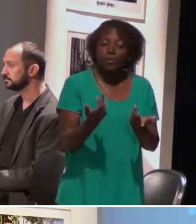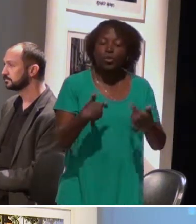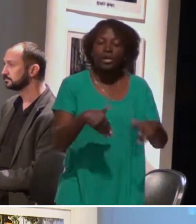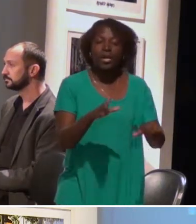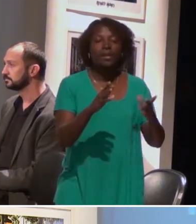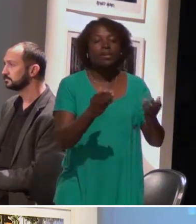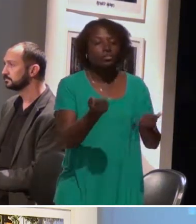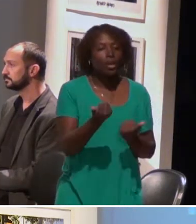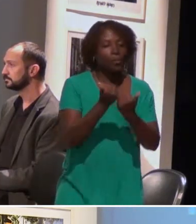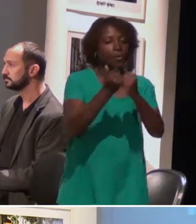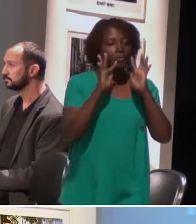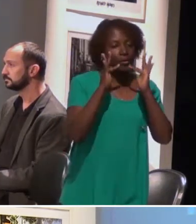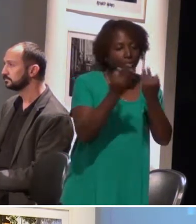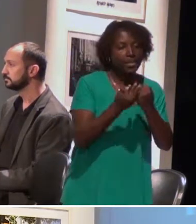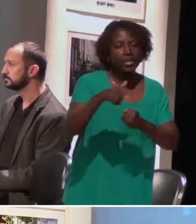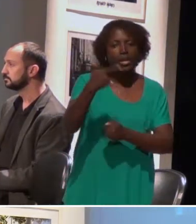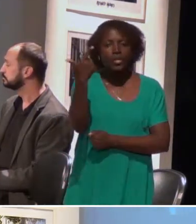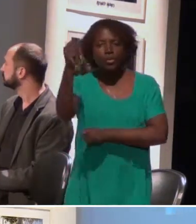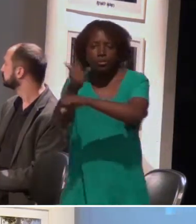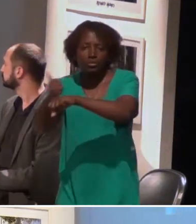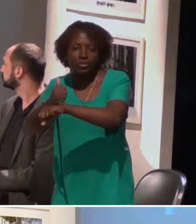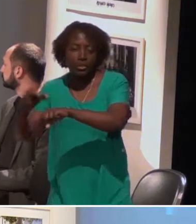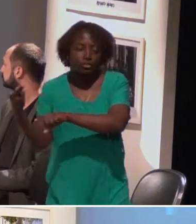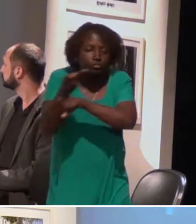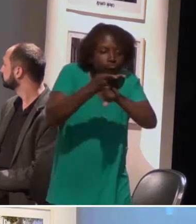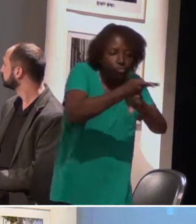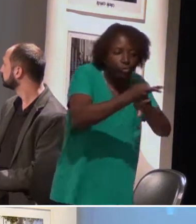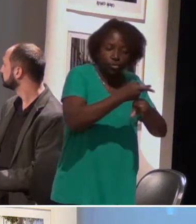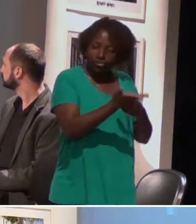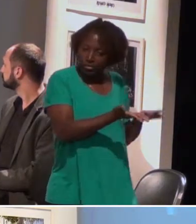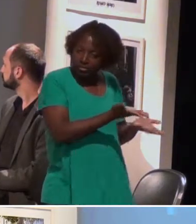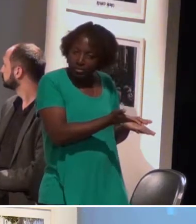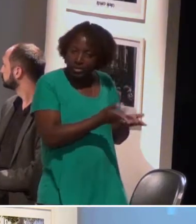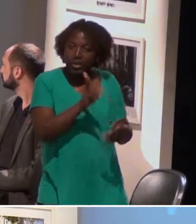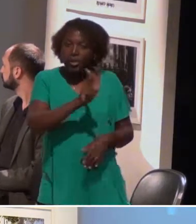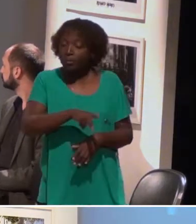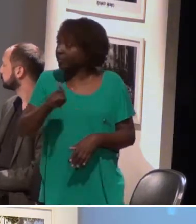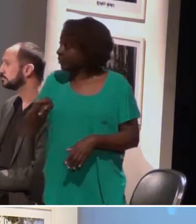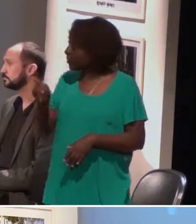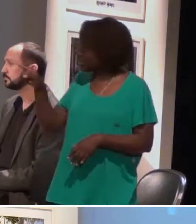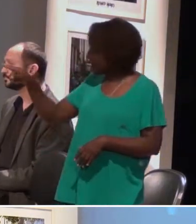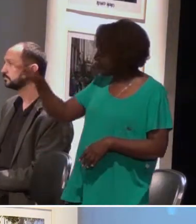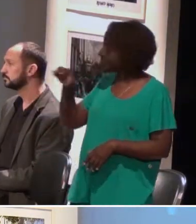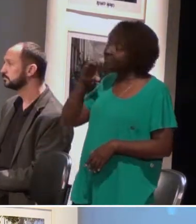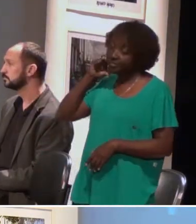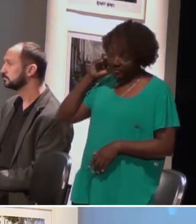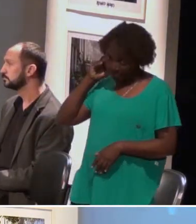famílias e os profissionais que procuram o CAIS, buscando algum apoio. E a professora Carla, o sinal dela é esse,